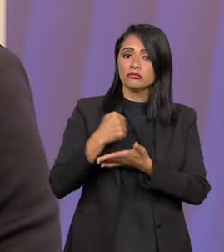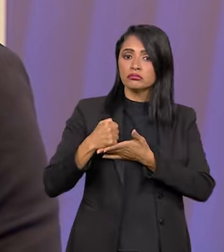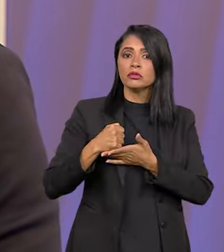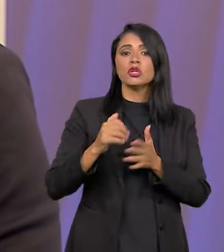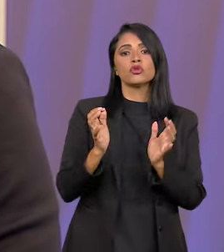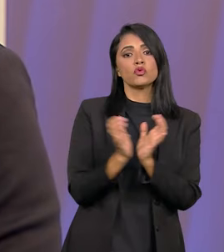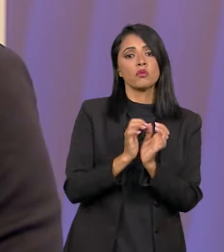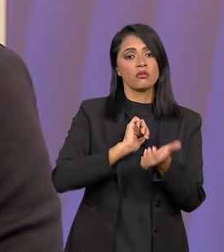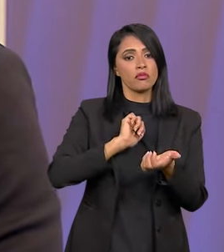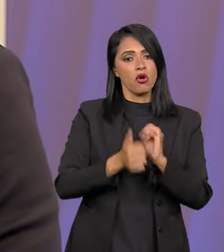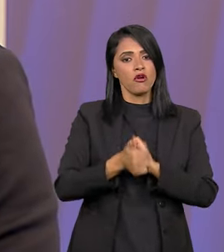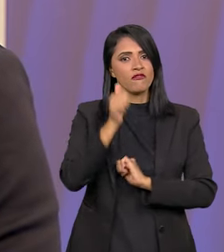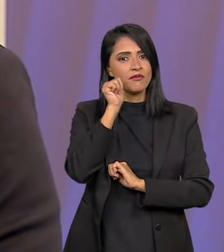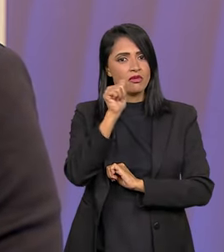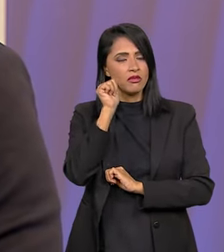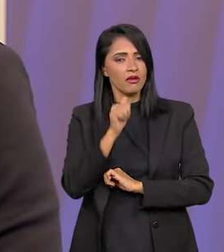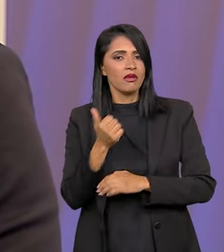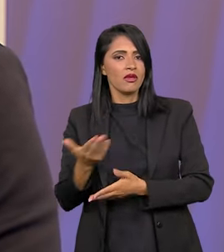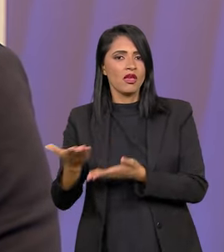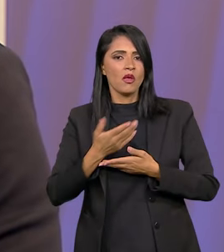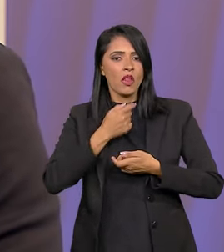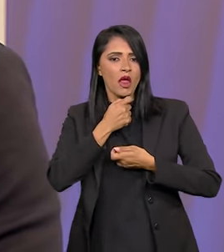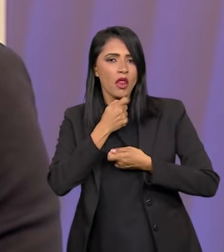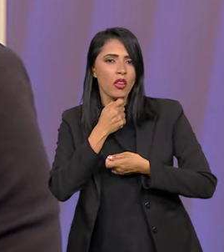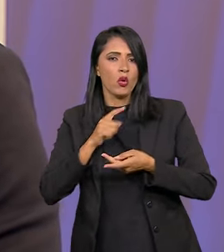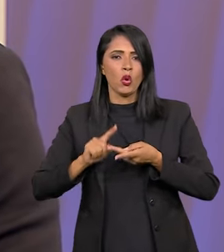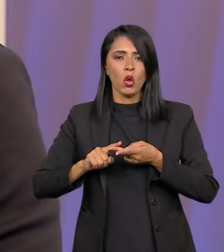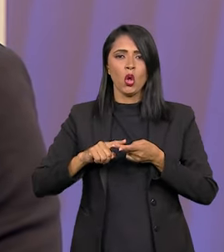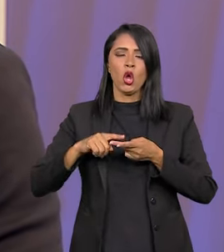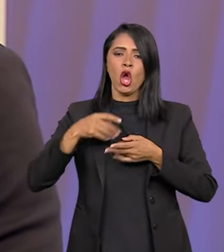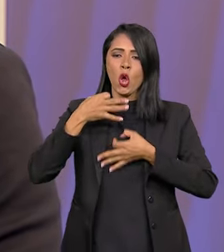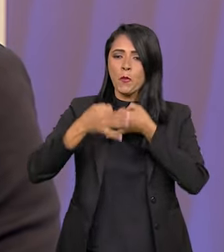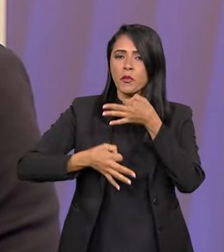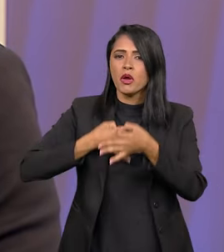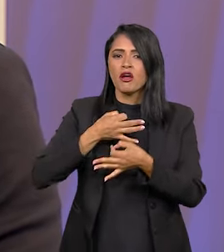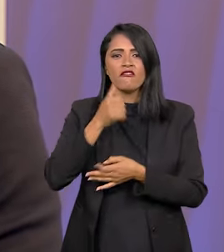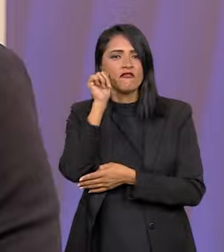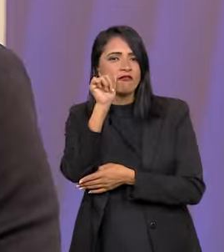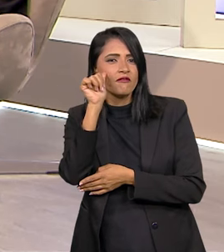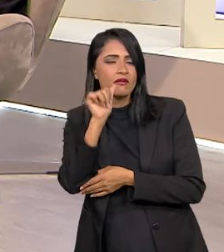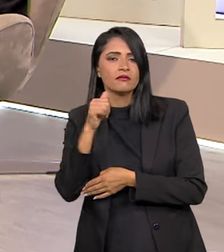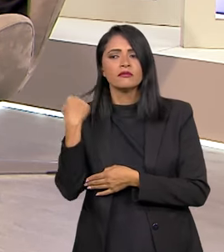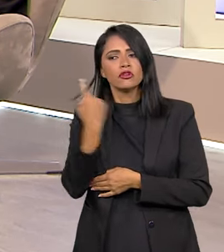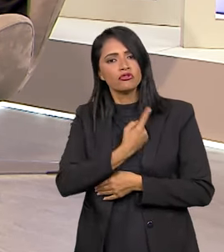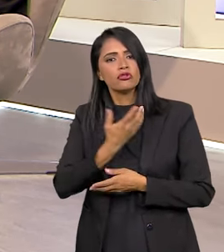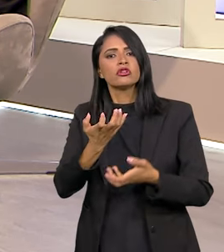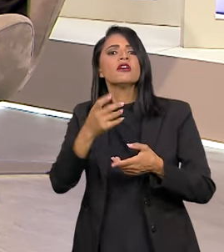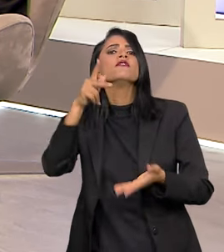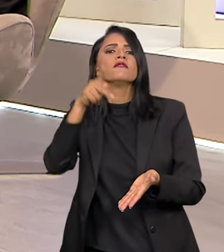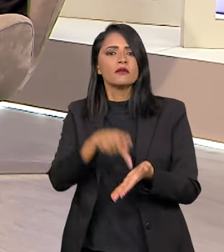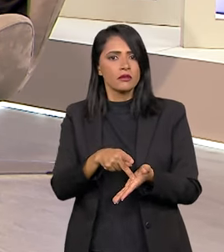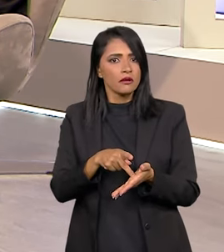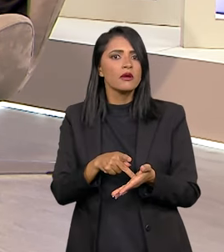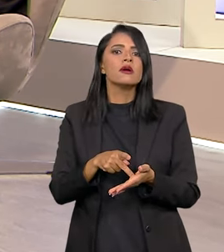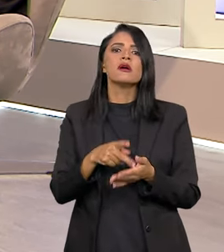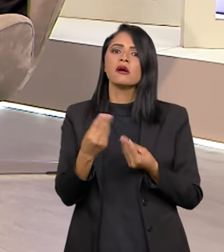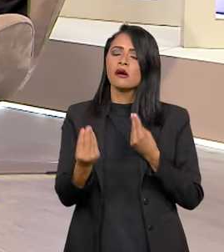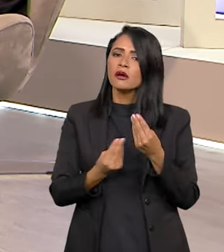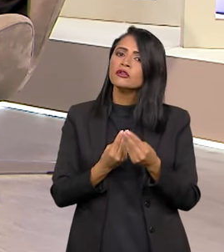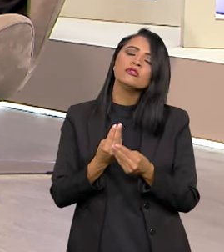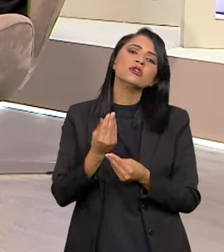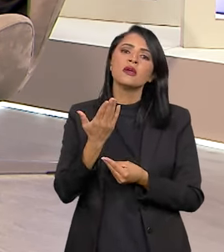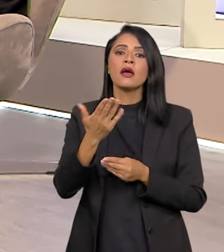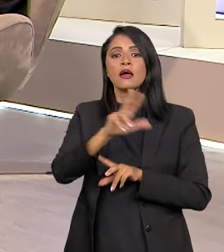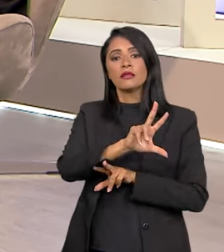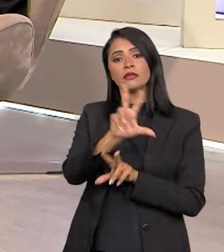equipe de esporte feminina, narradora, comentaristas femininas, porque a gente quer que realmente